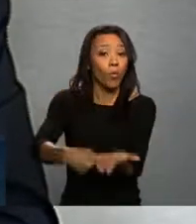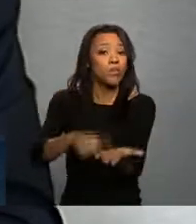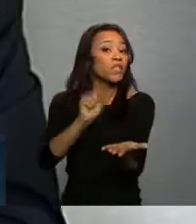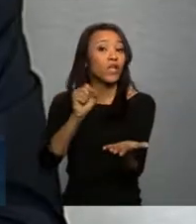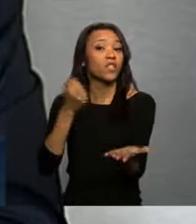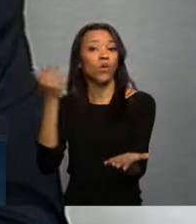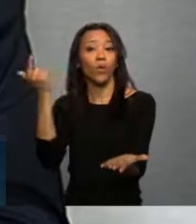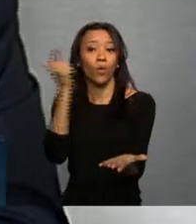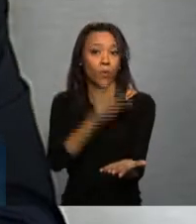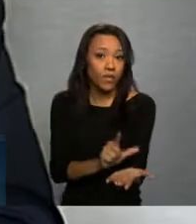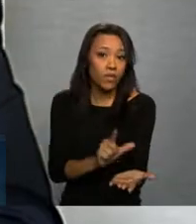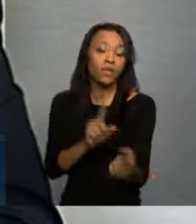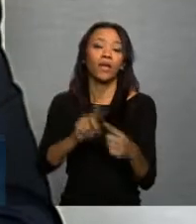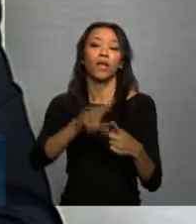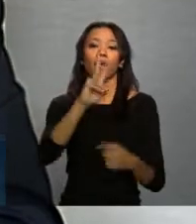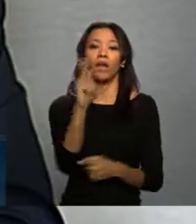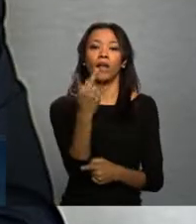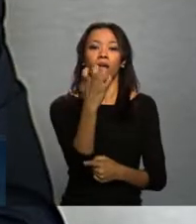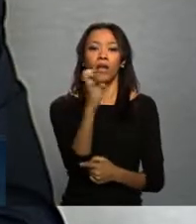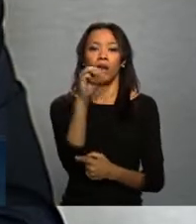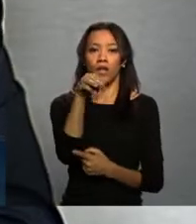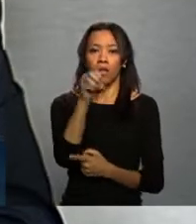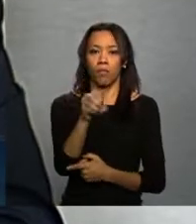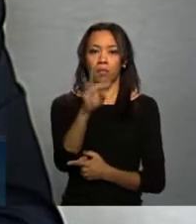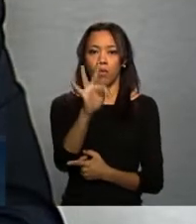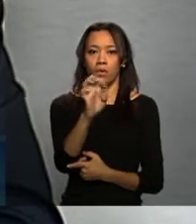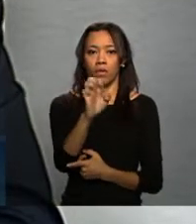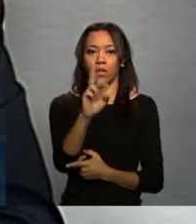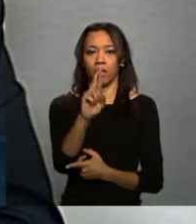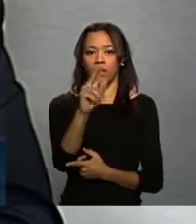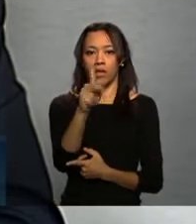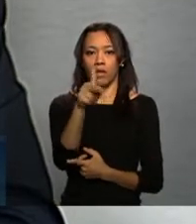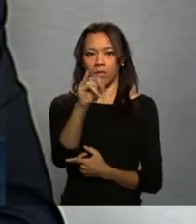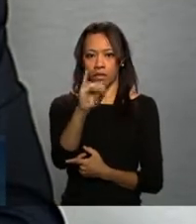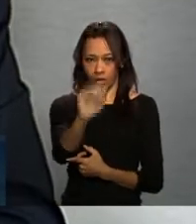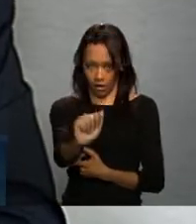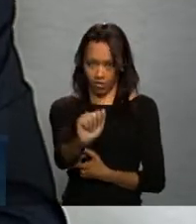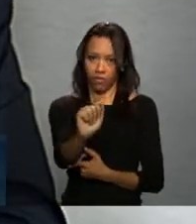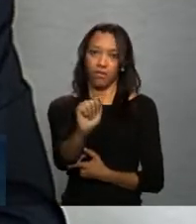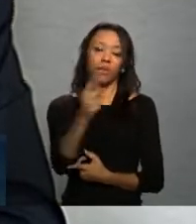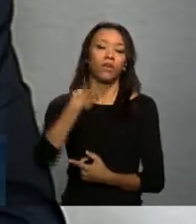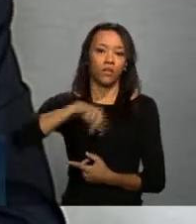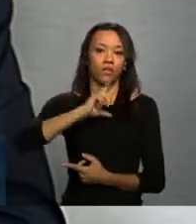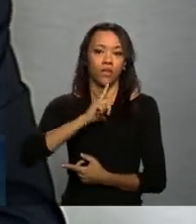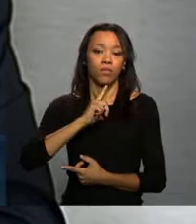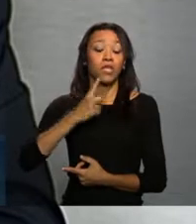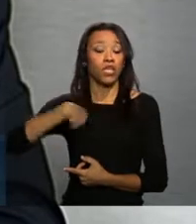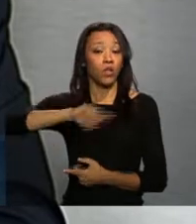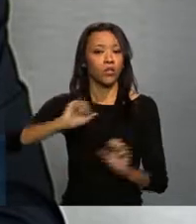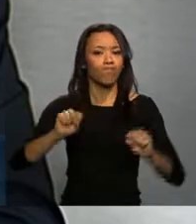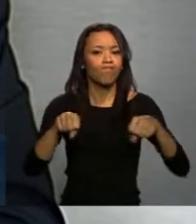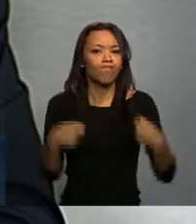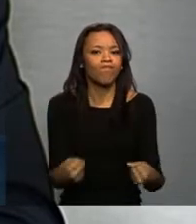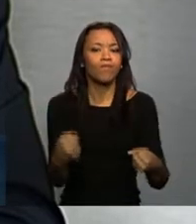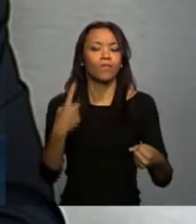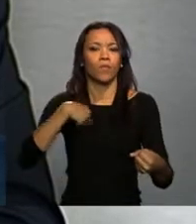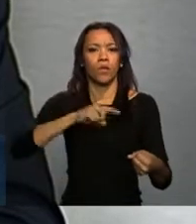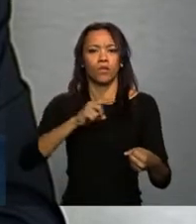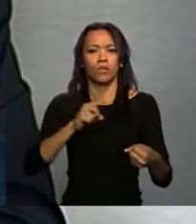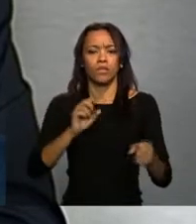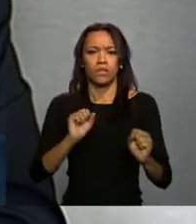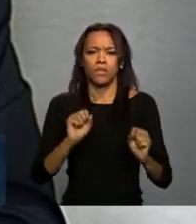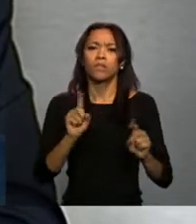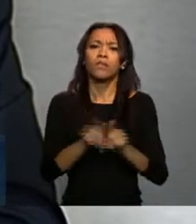em relação à hemoterapia, a nossa rede de hemoterapia, a gente também se dedique na constituição,